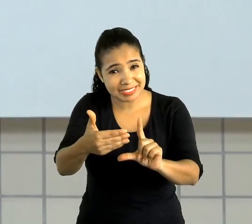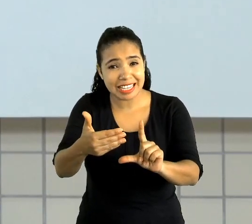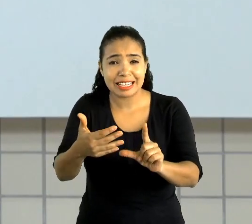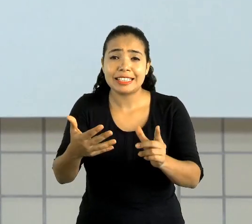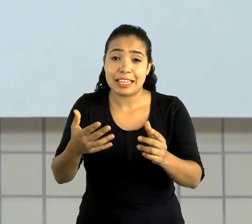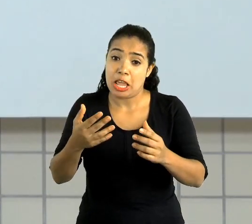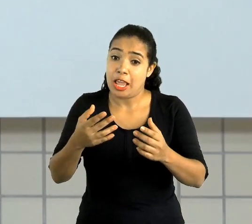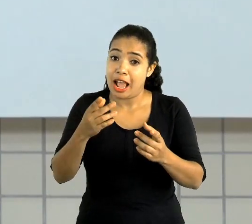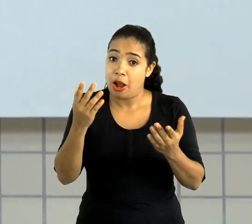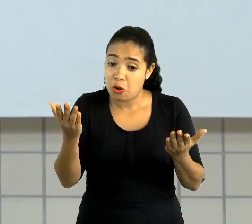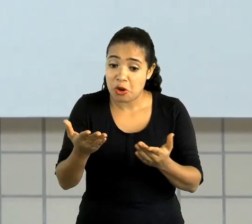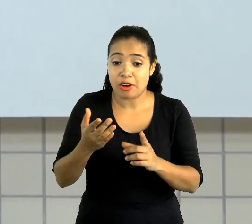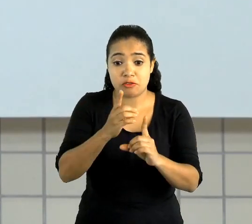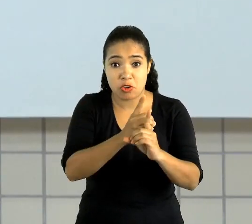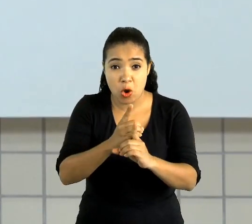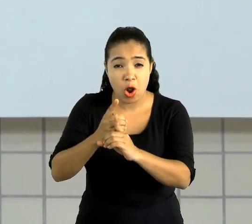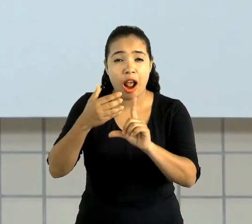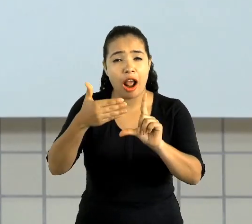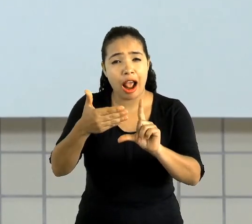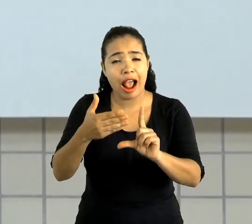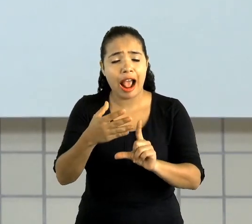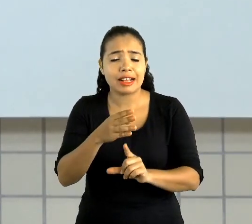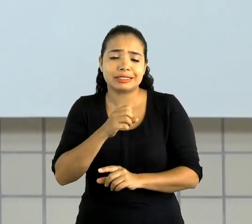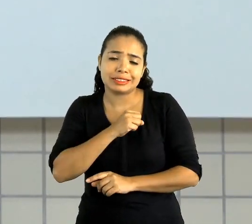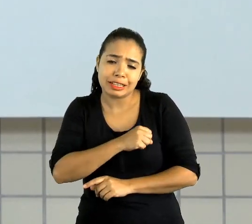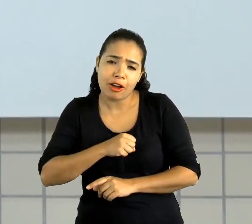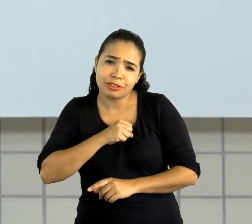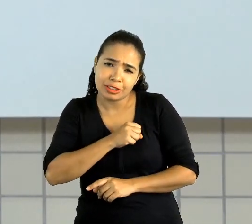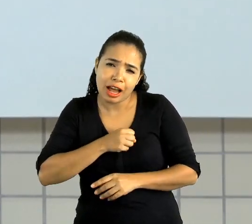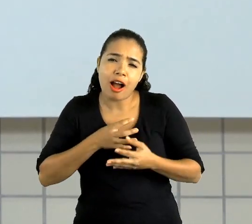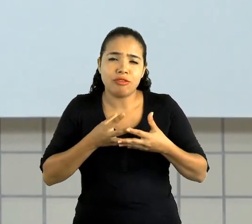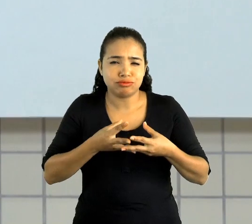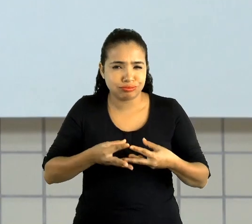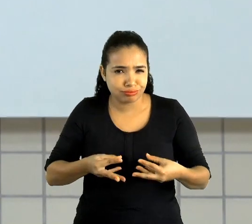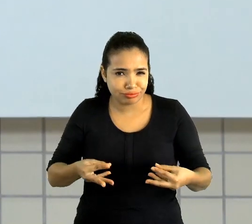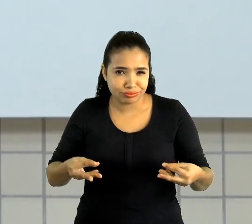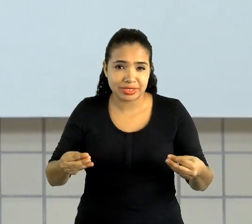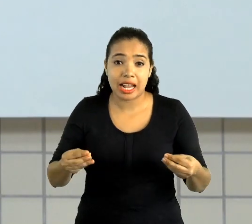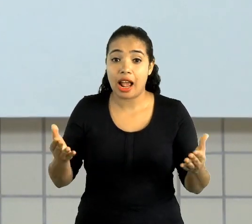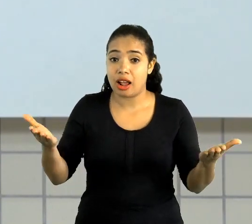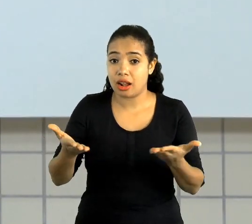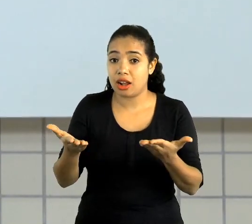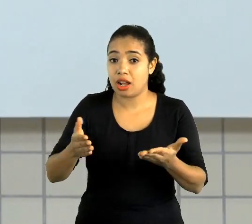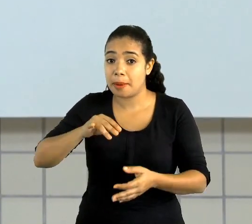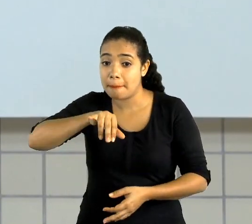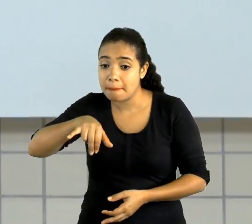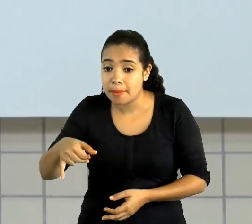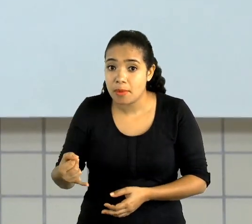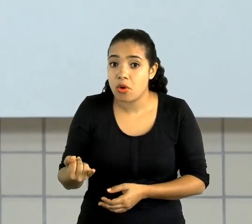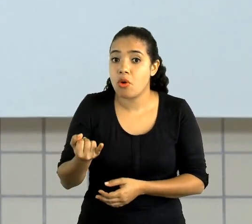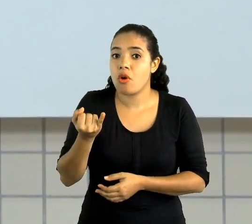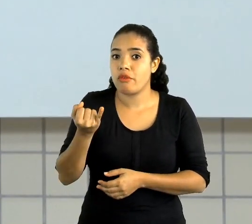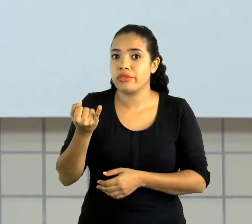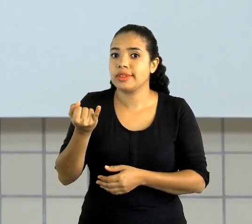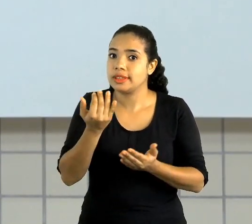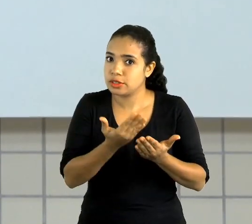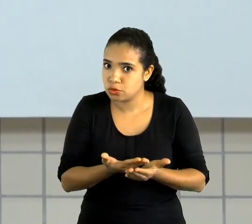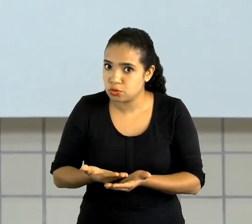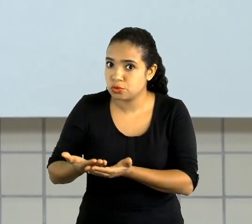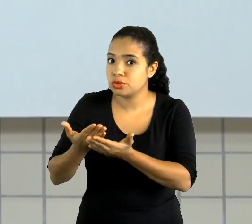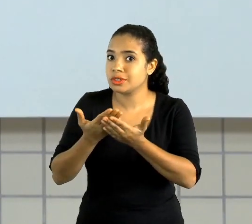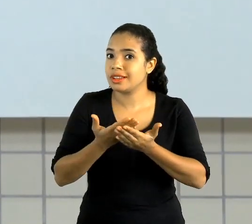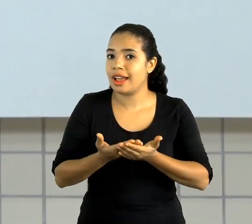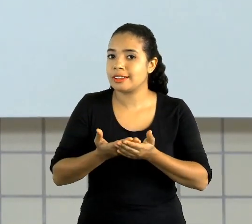não é mesmo? E aí, nós vamos aproveitar esse tempinho e estudar bastante,